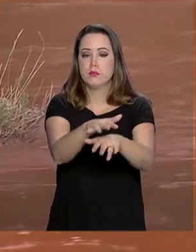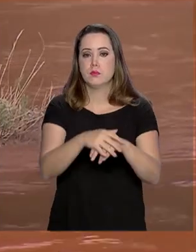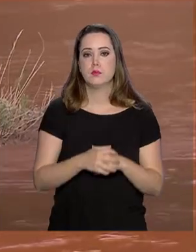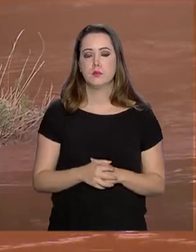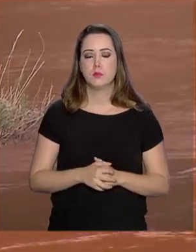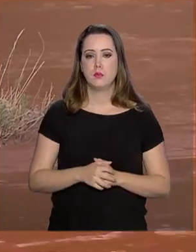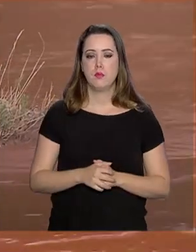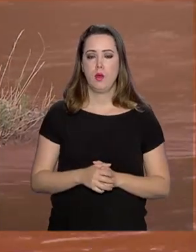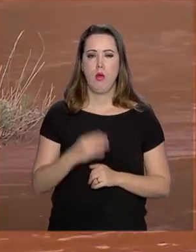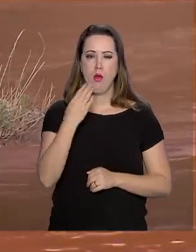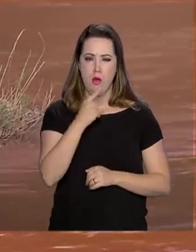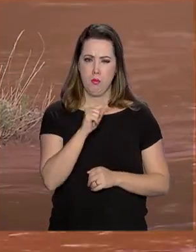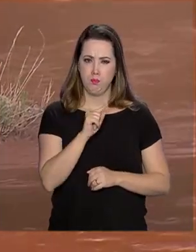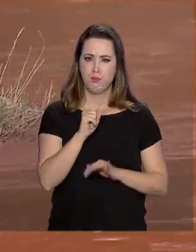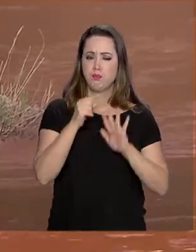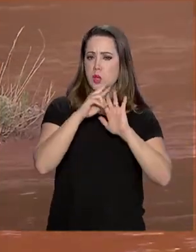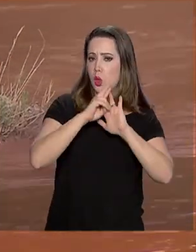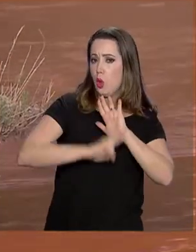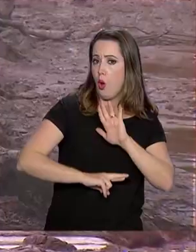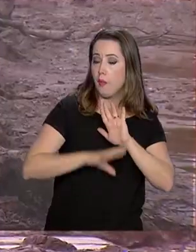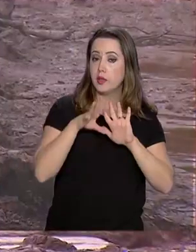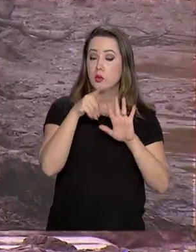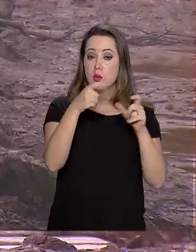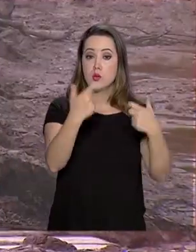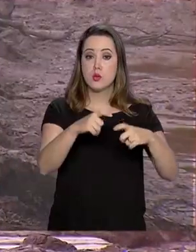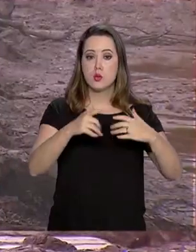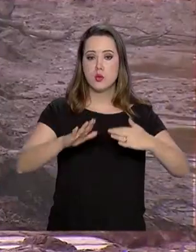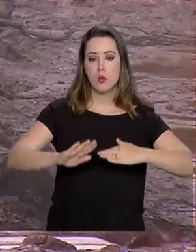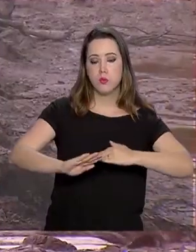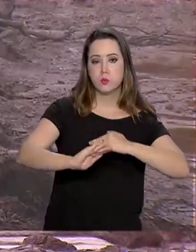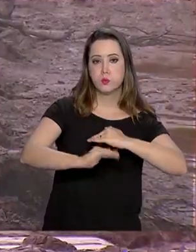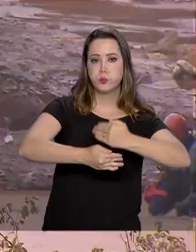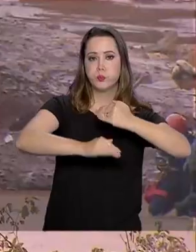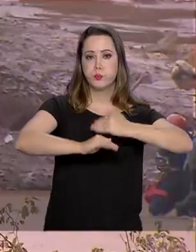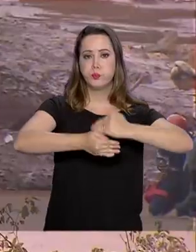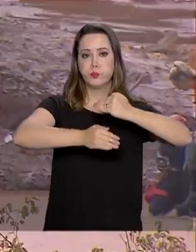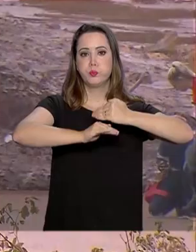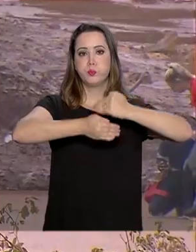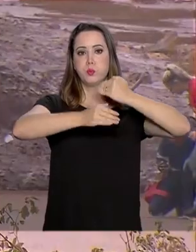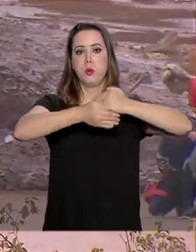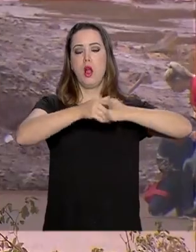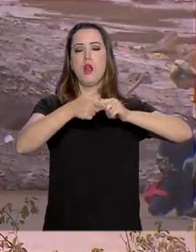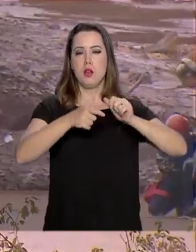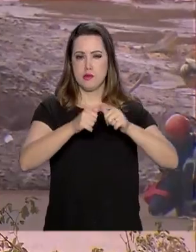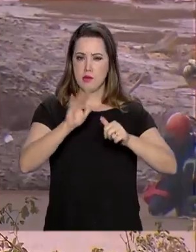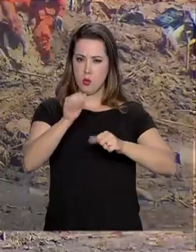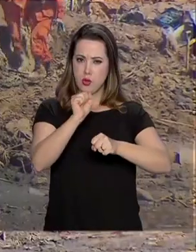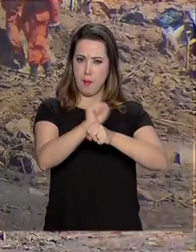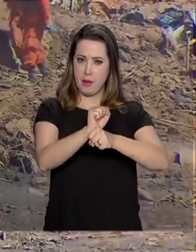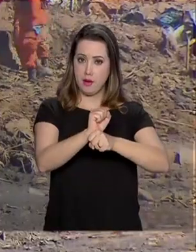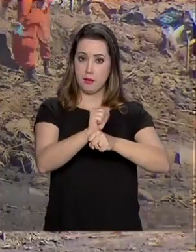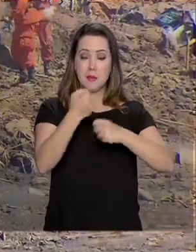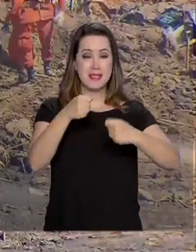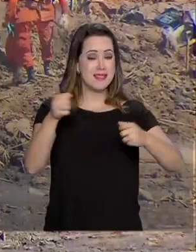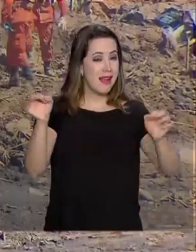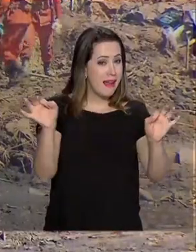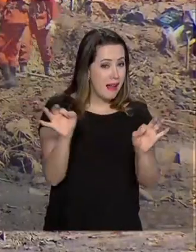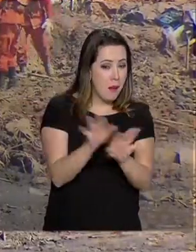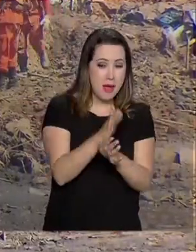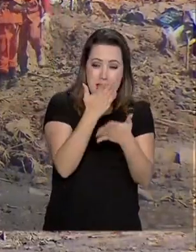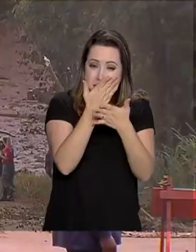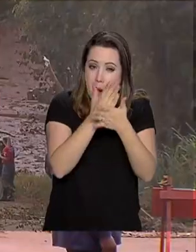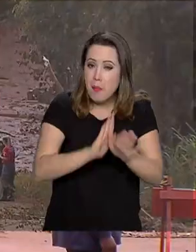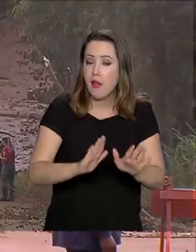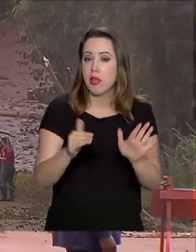De acordo com a resolução, todas as barragens a montante que estão desativadas devem ser eliminadas até